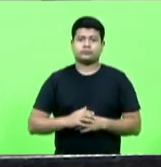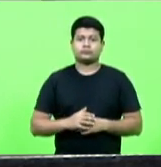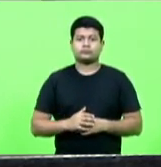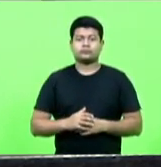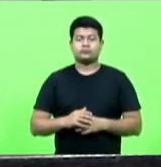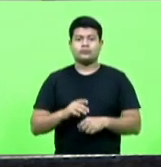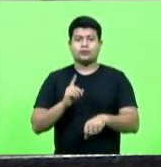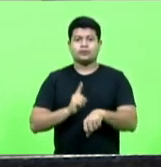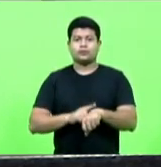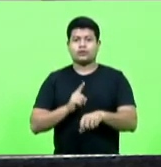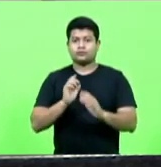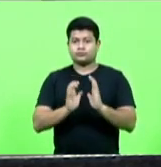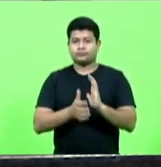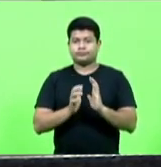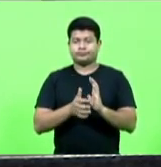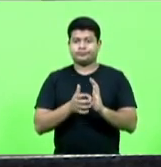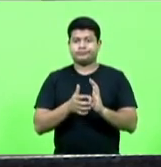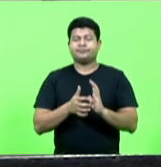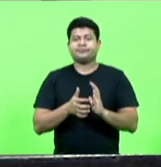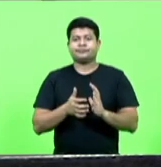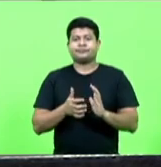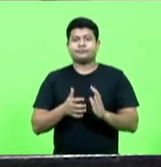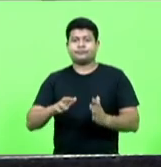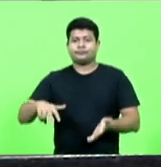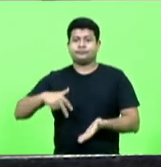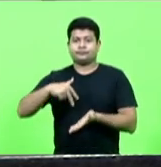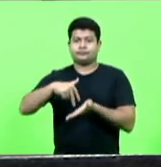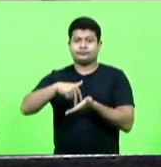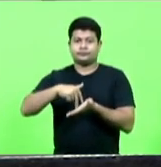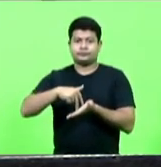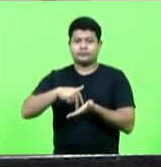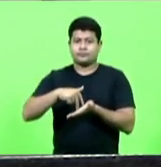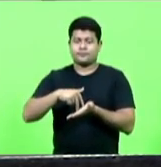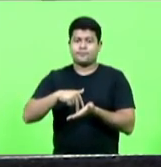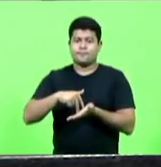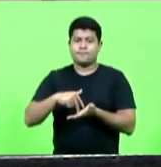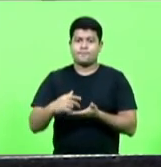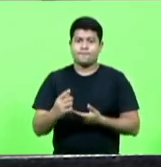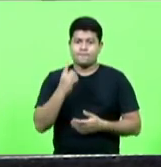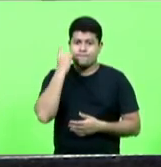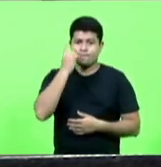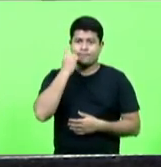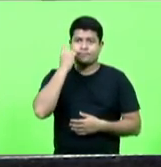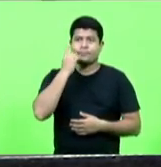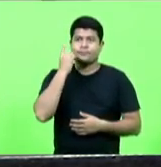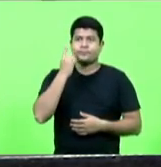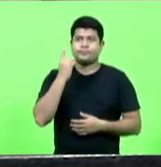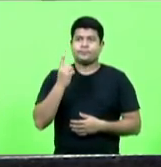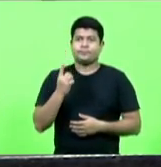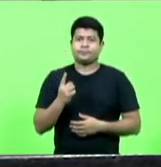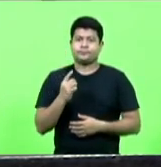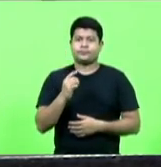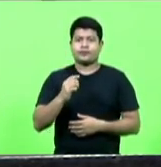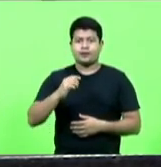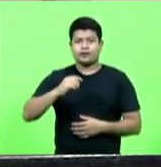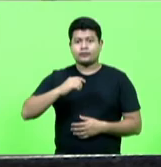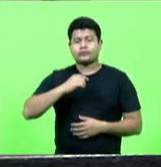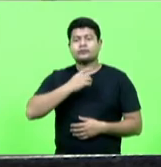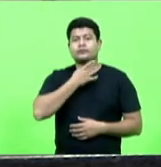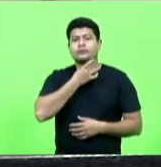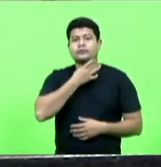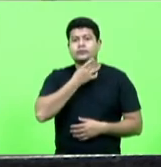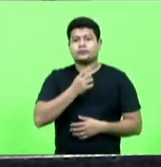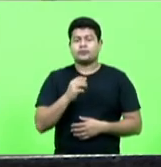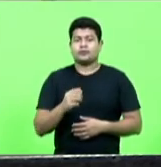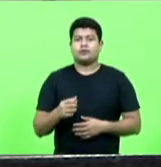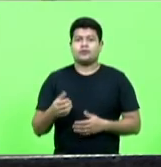grande expediente. Neste horário destinado aos partidos políticos, fizeram uso da palavra os senhores deputados Valdir Cobalchini, bloco MDB Novo,